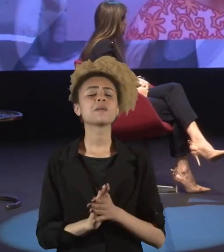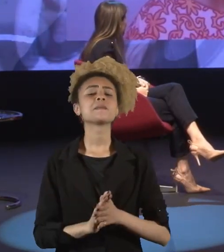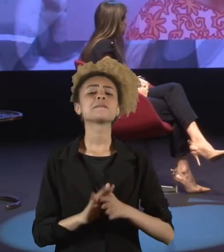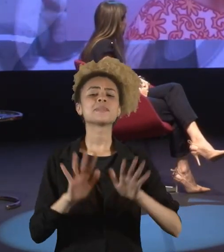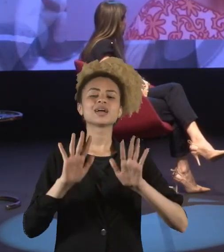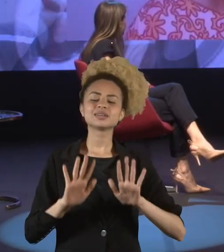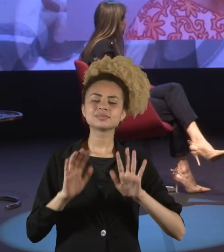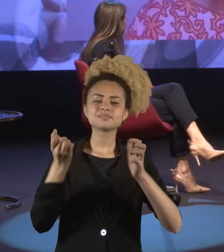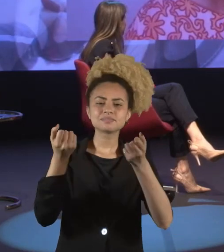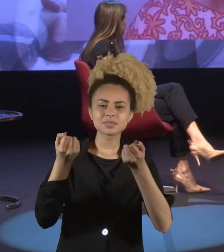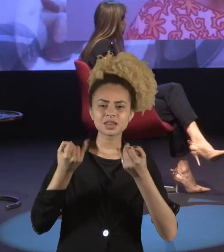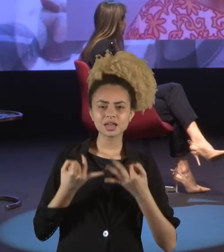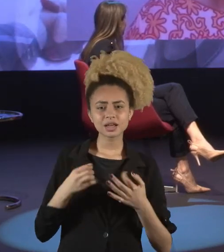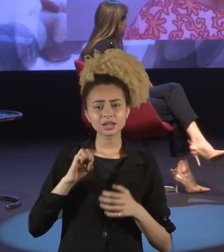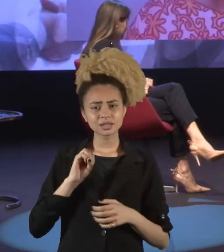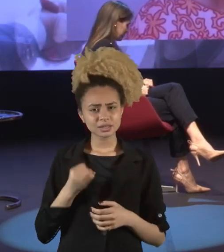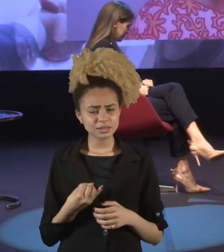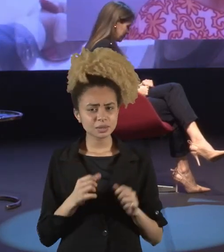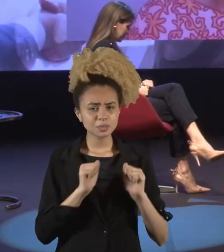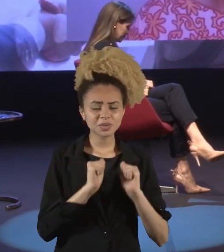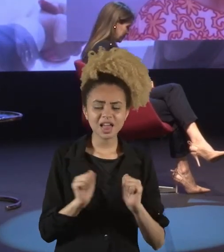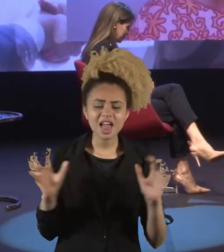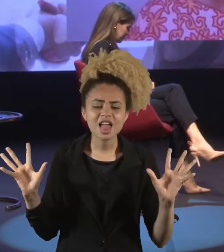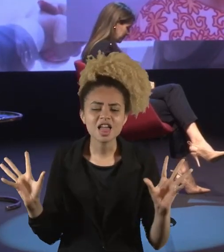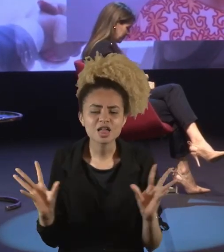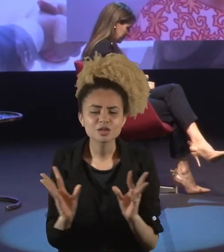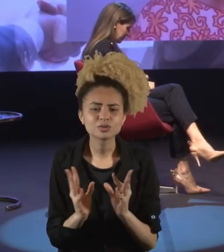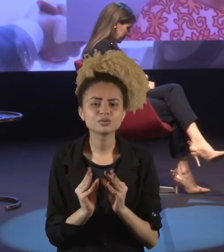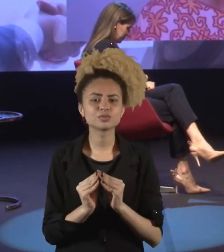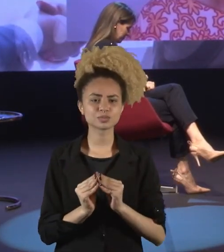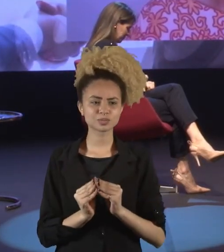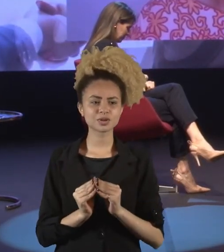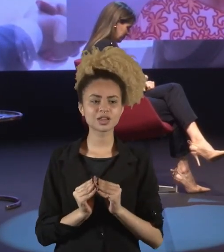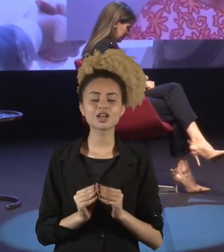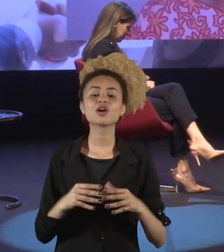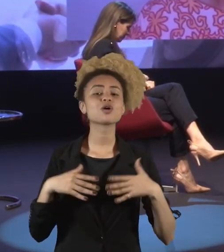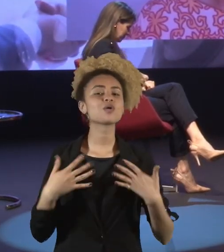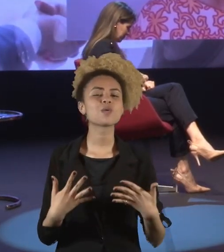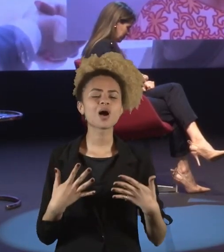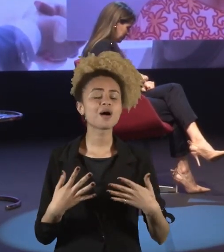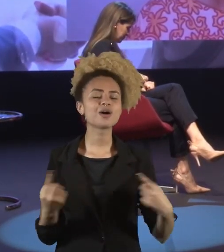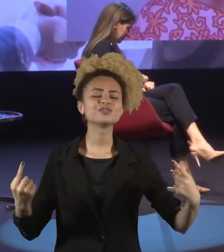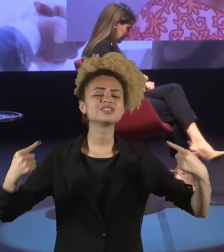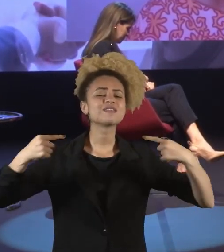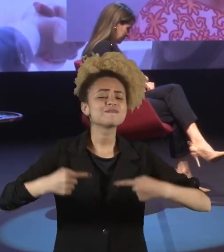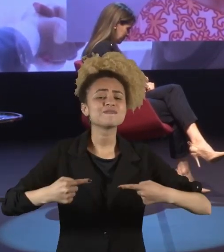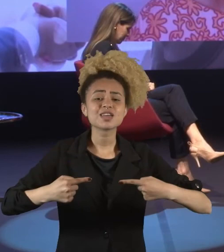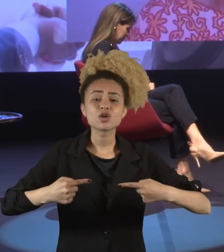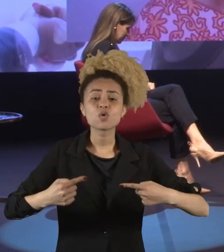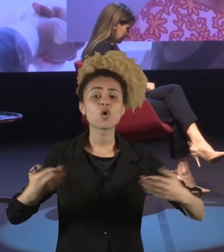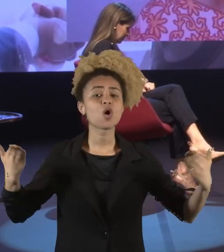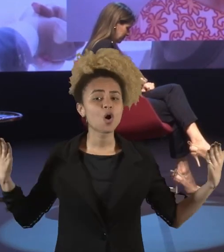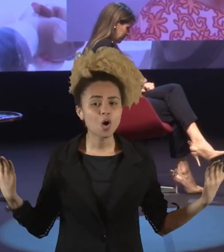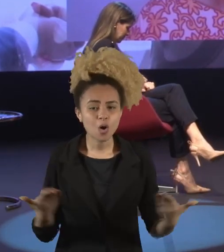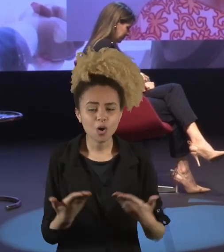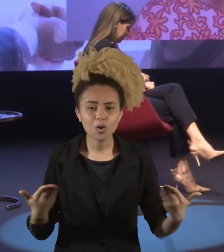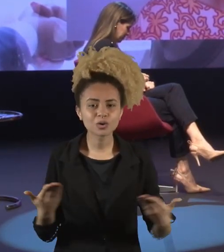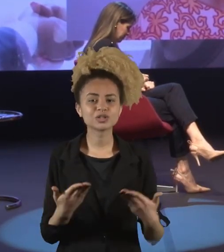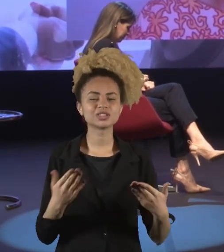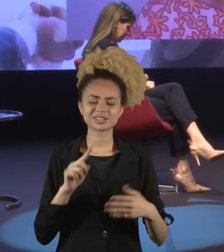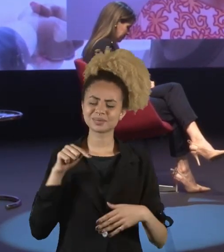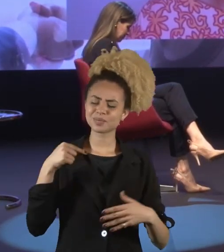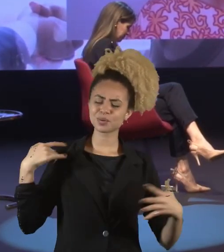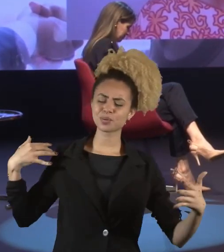compartilhe, se você pudesse resumir qual é o maior desafio hoje, depois dessa sua